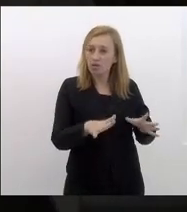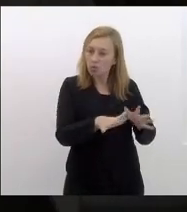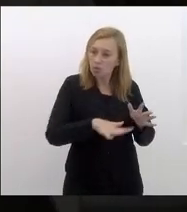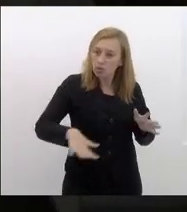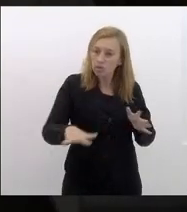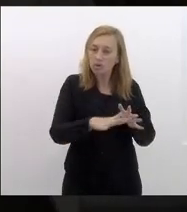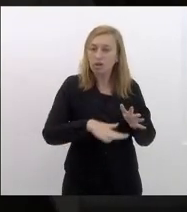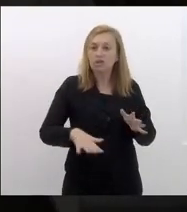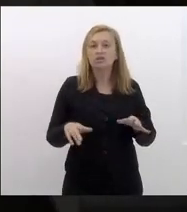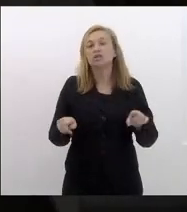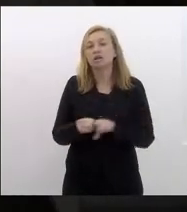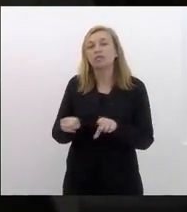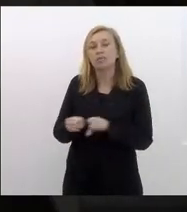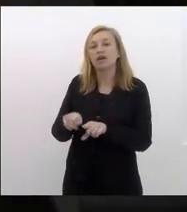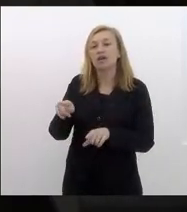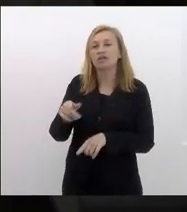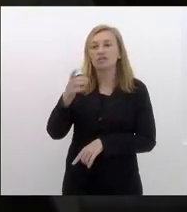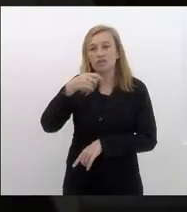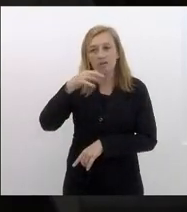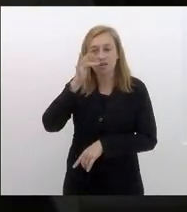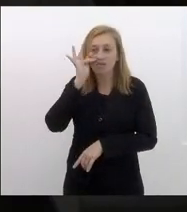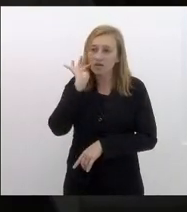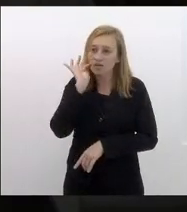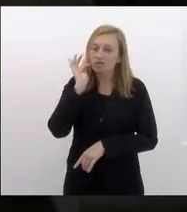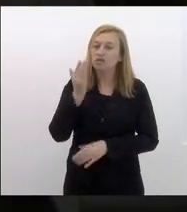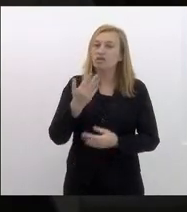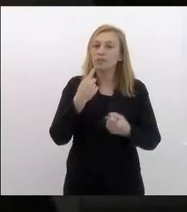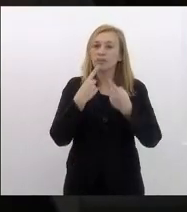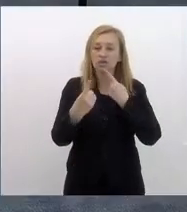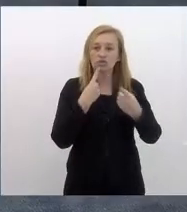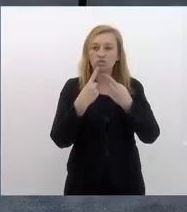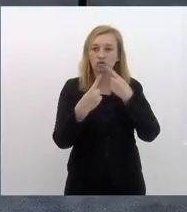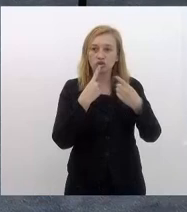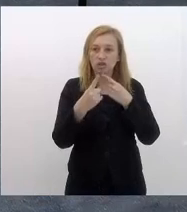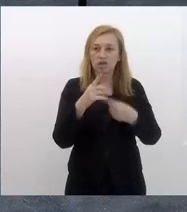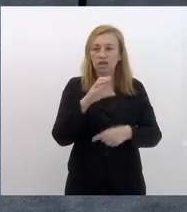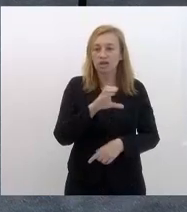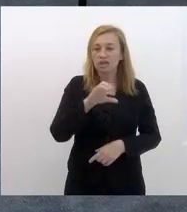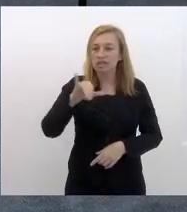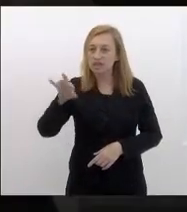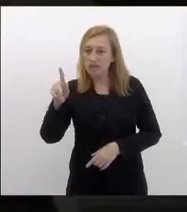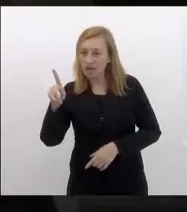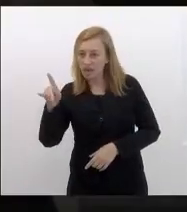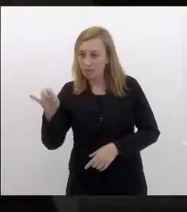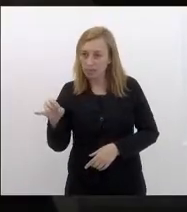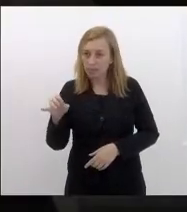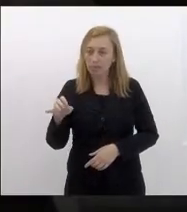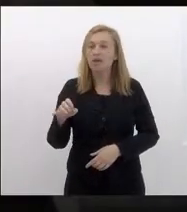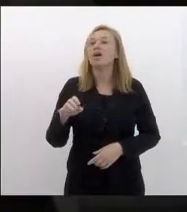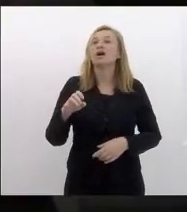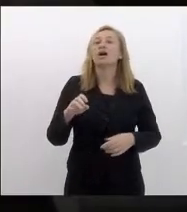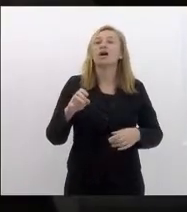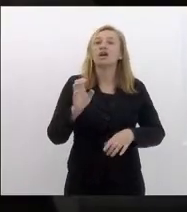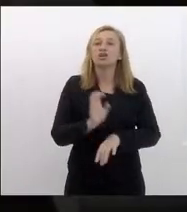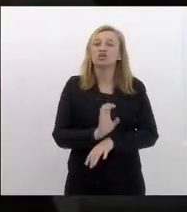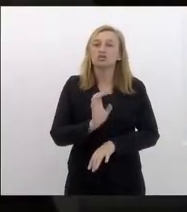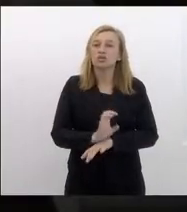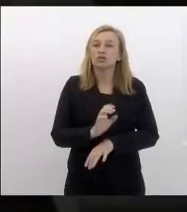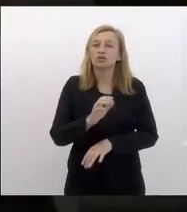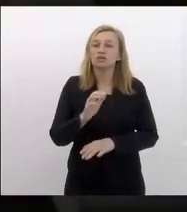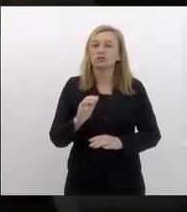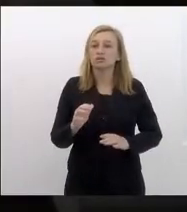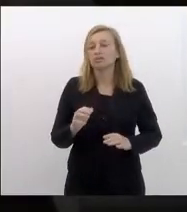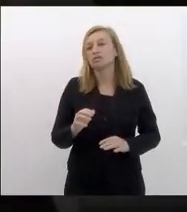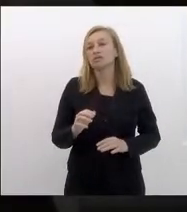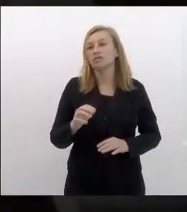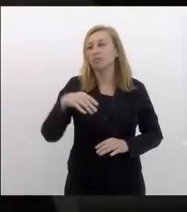ao mesmo tempo Flávio engatar com o debate sobre a sessão do CIEP ao Colégio Estadual Menezes Vieira que precisa merece